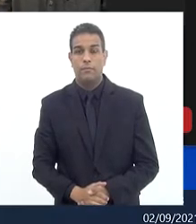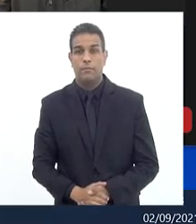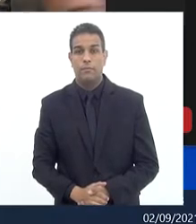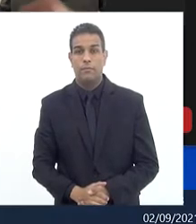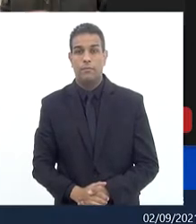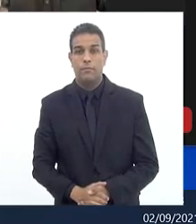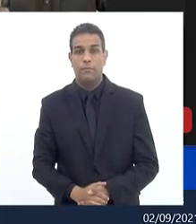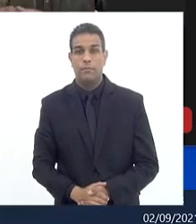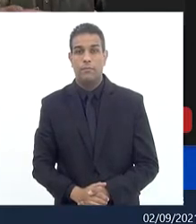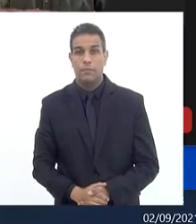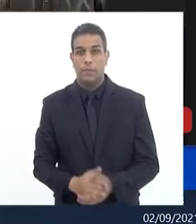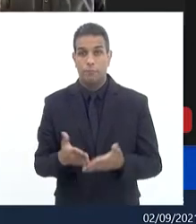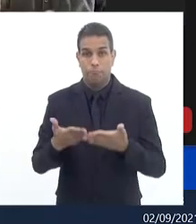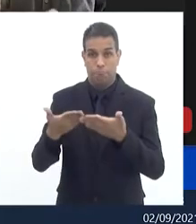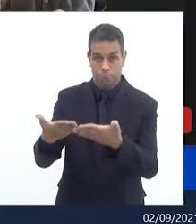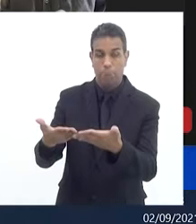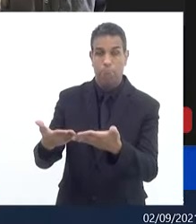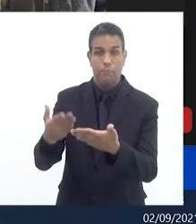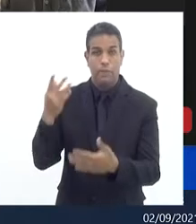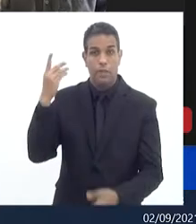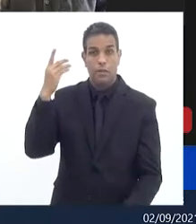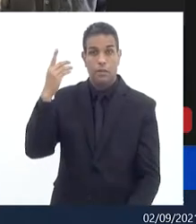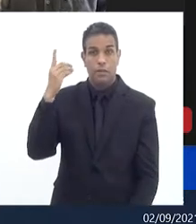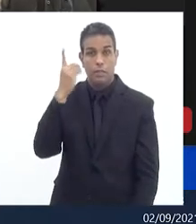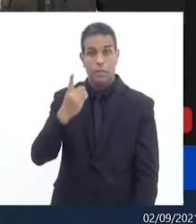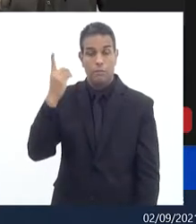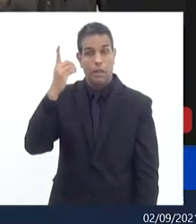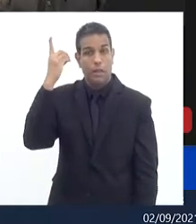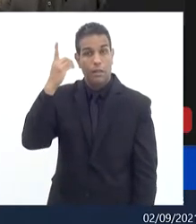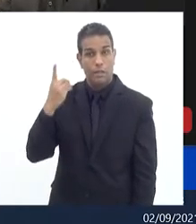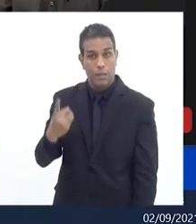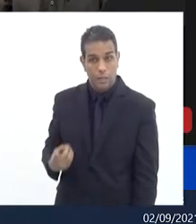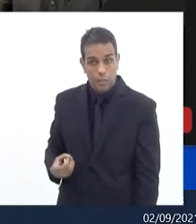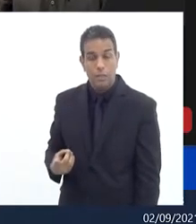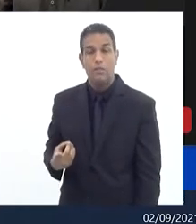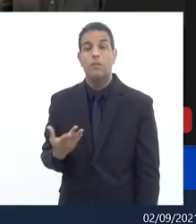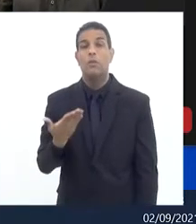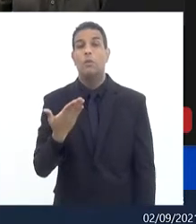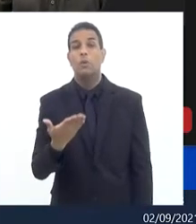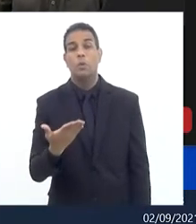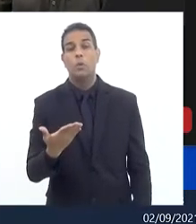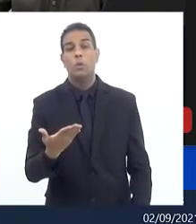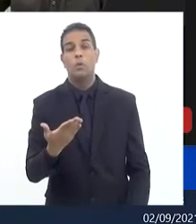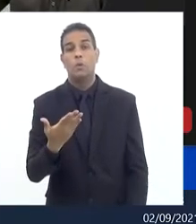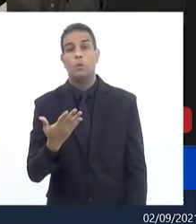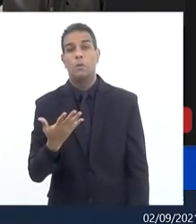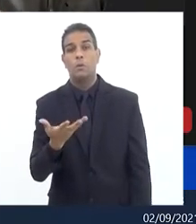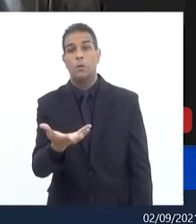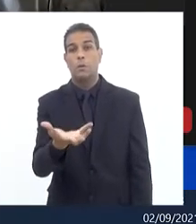prossega Dani desculpa pode prosseguir perdão não ia eu queria